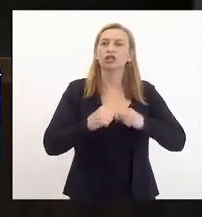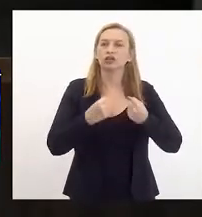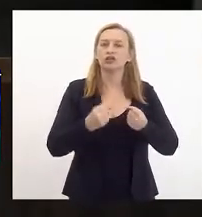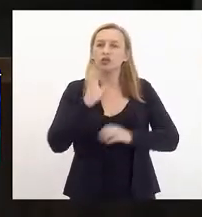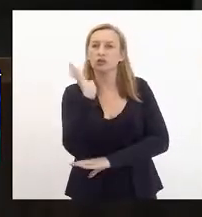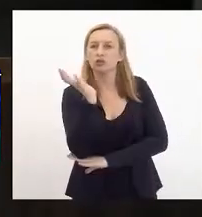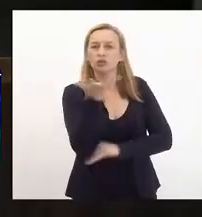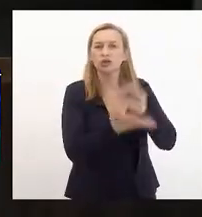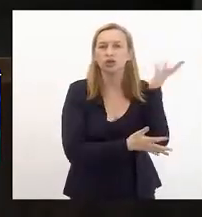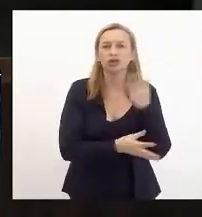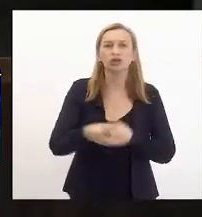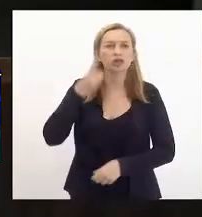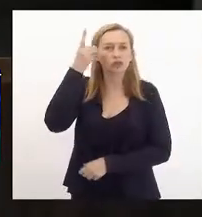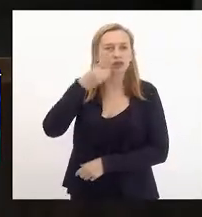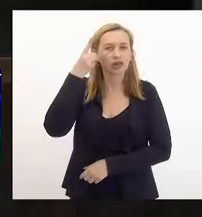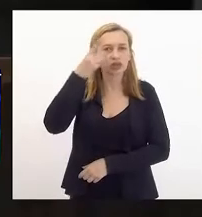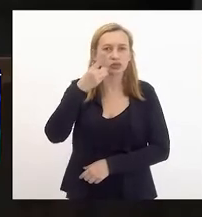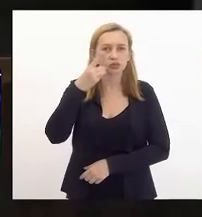Deputado Gustavo Schmidt.